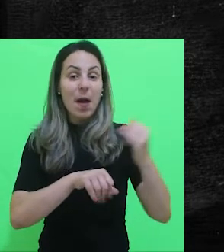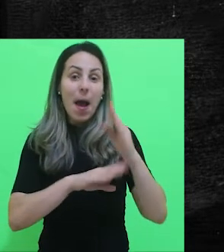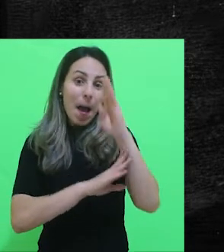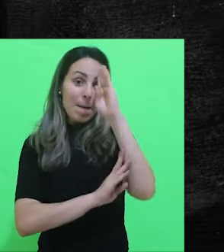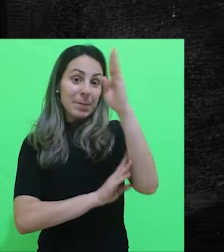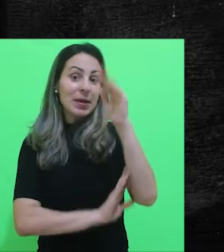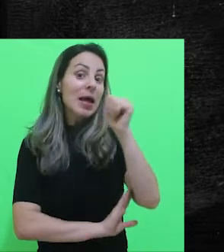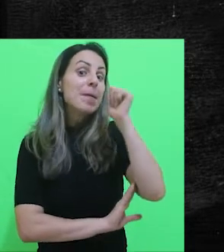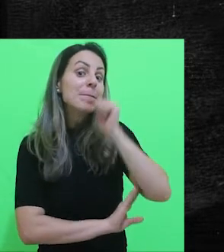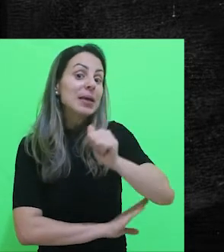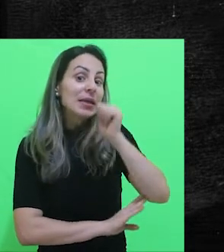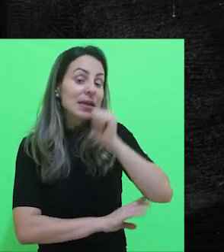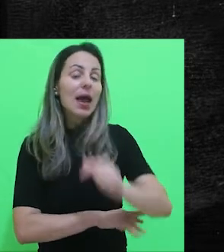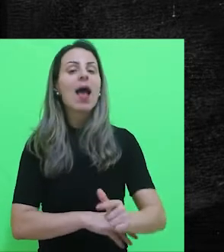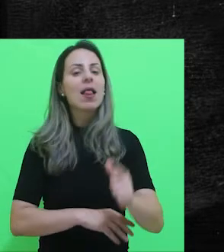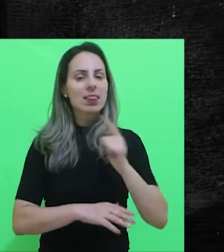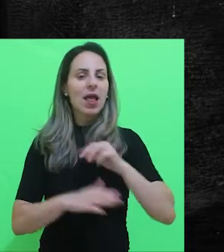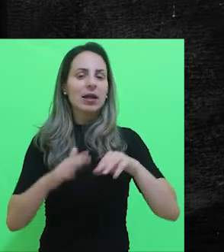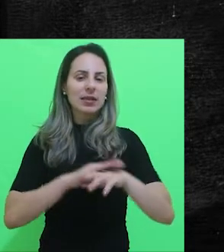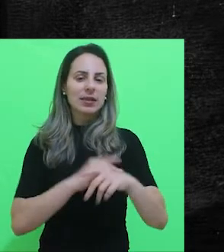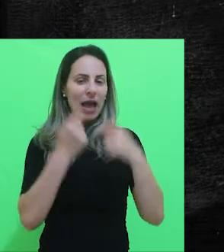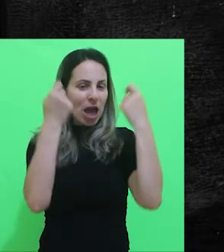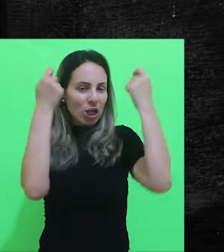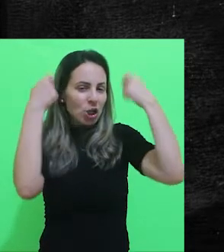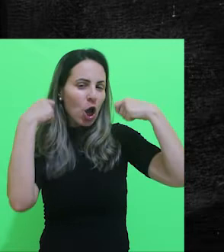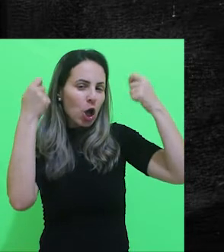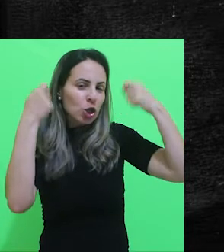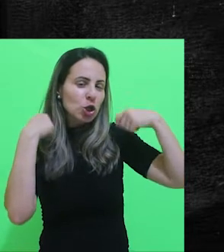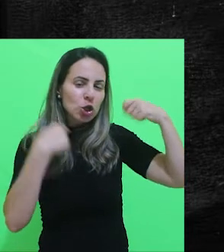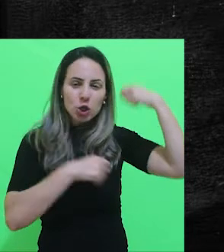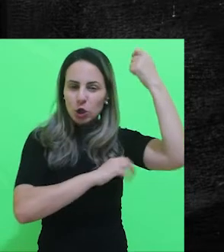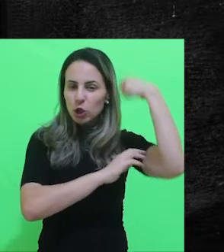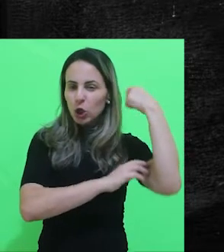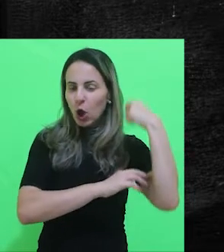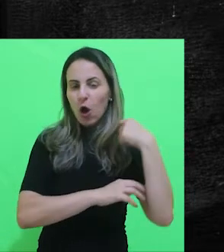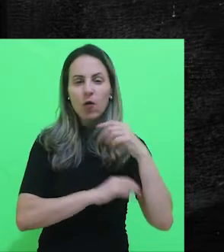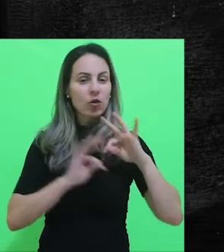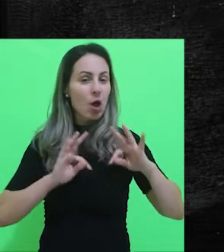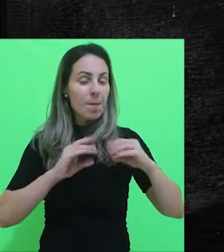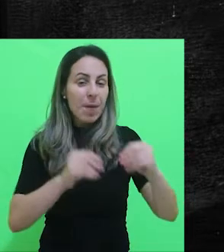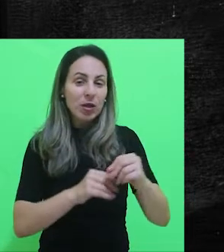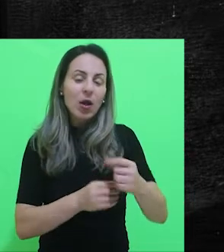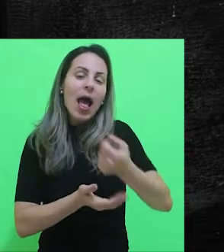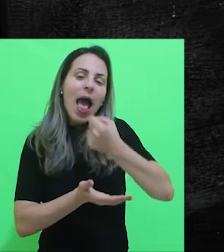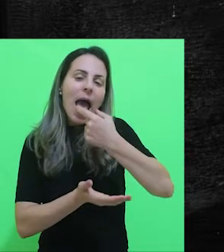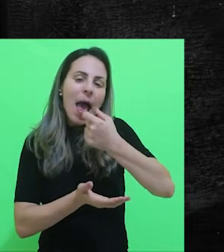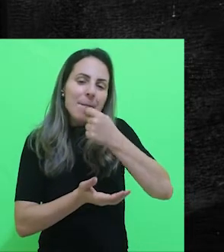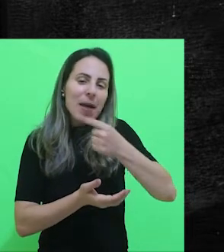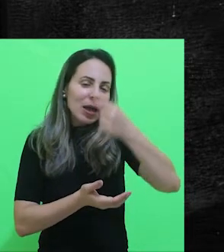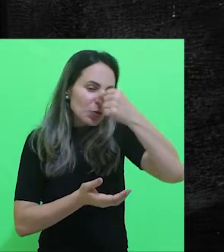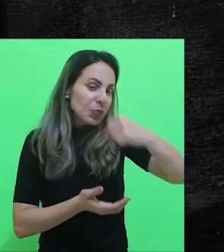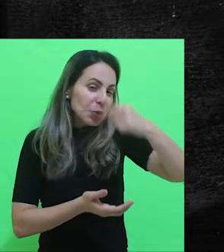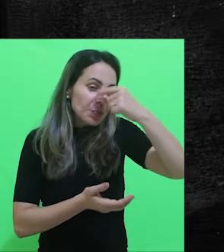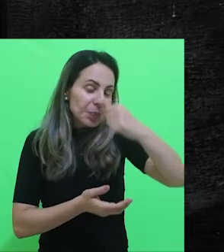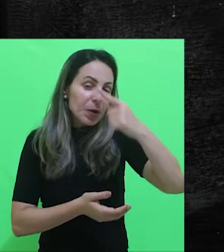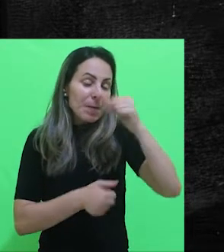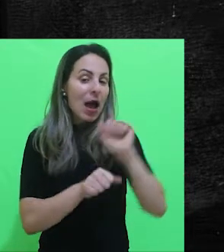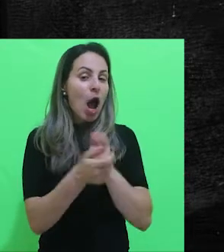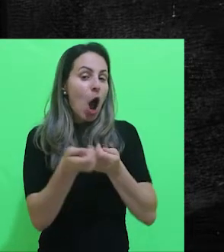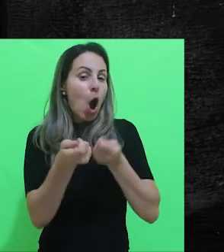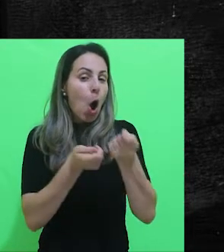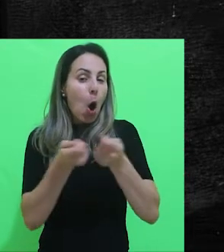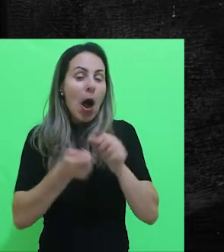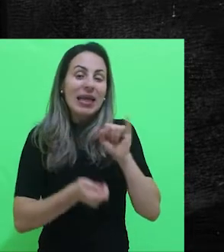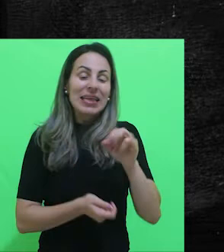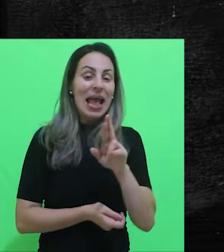meninas, pente, escova de cabelo e também para todos os remédios anti-alérgicos que podem segurar, por exemplo, para